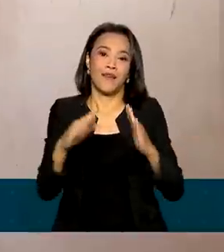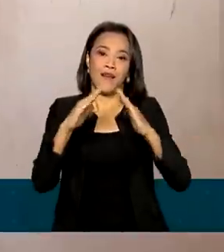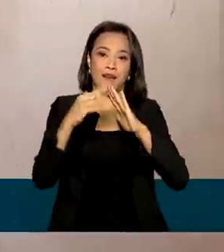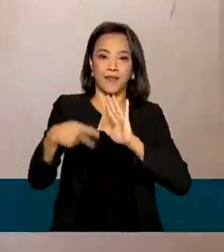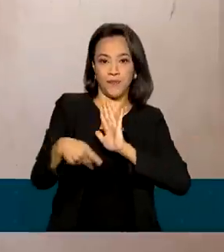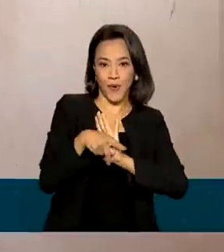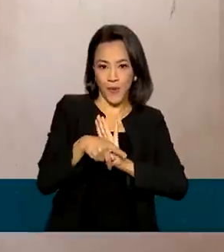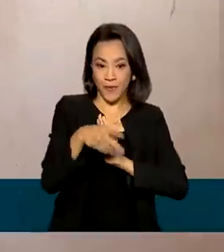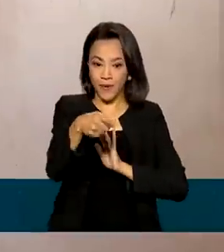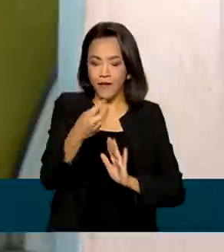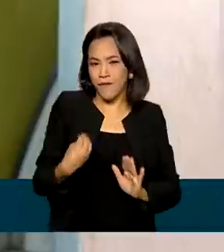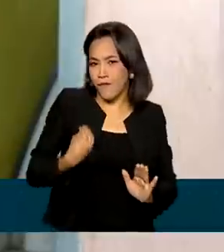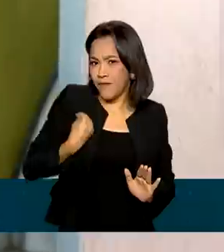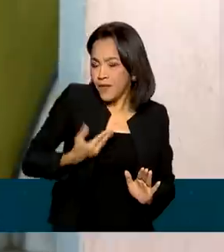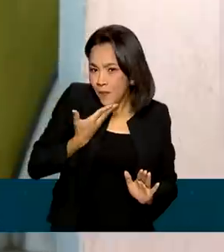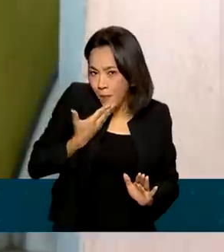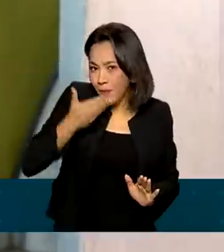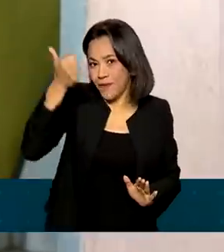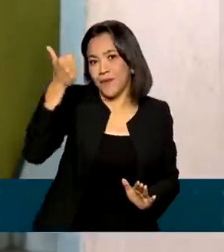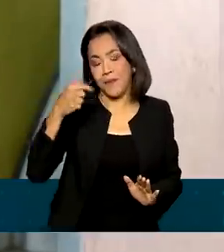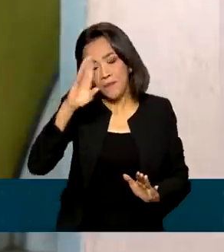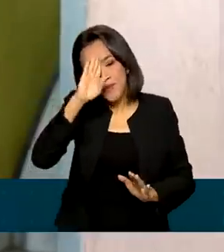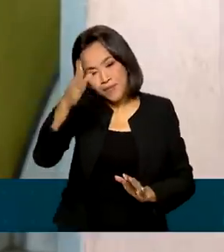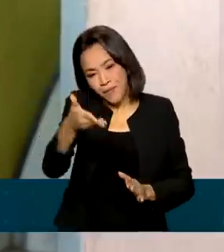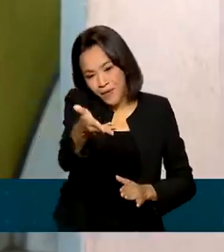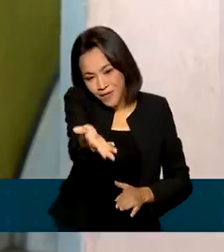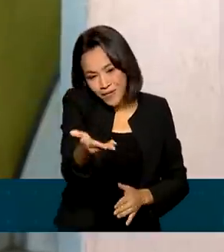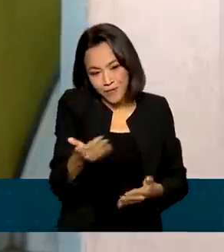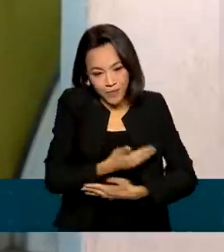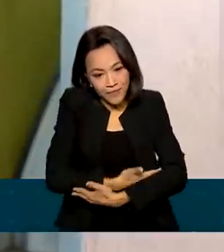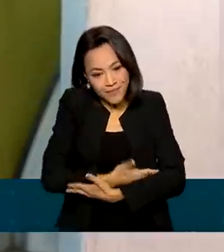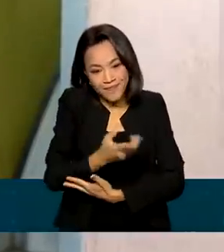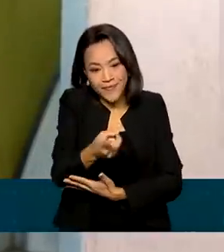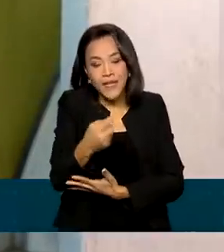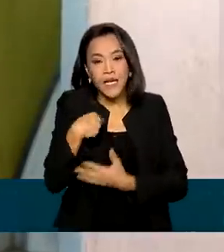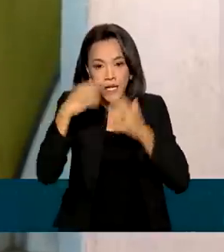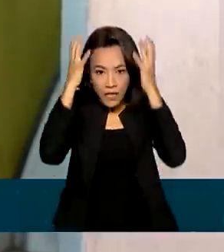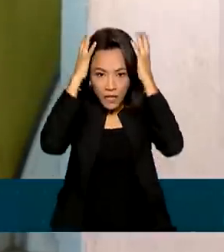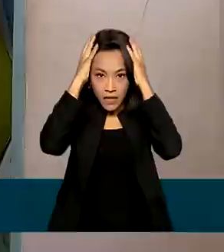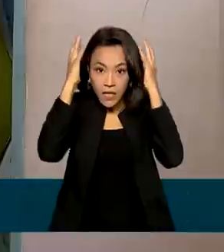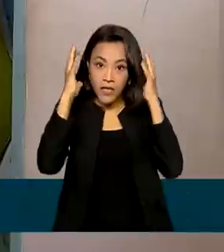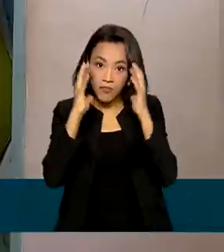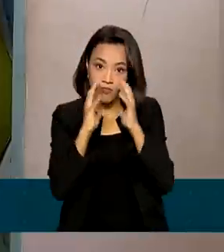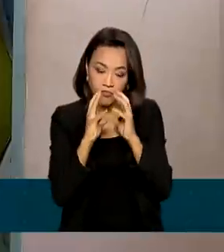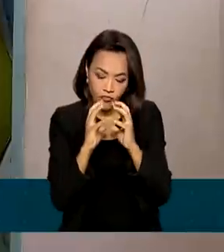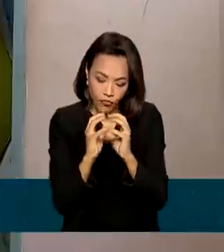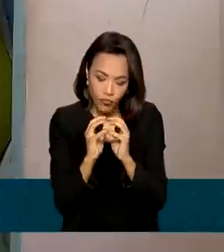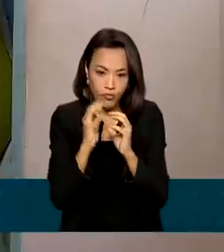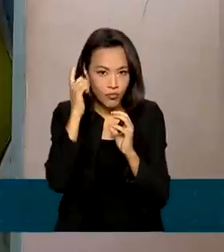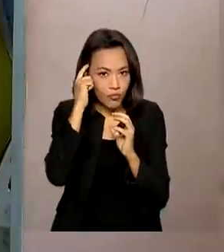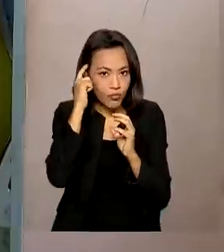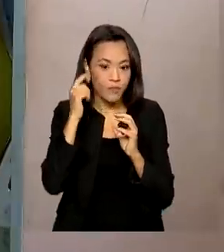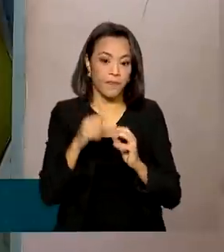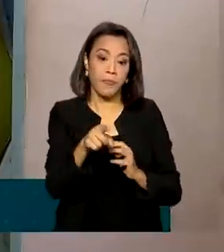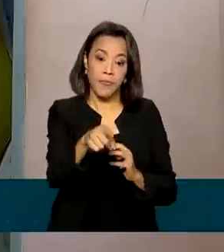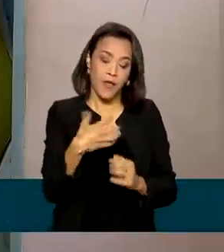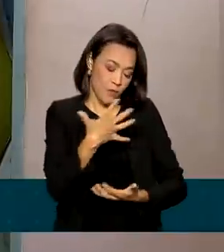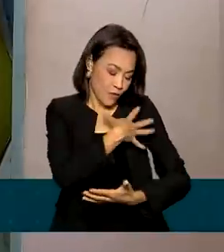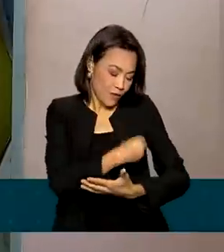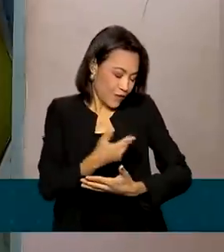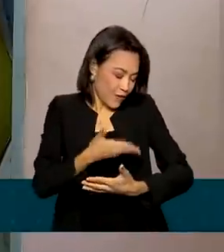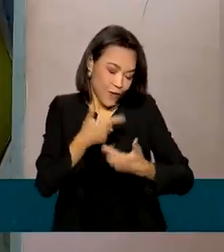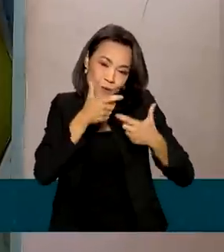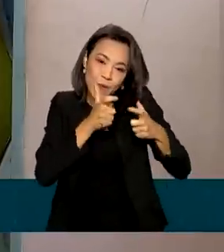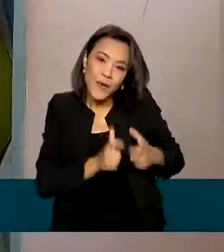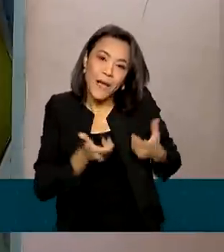possibilidade de uma vida melhor, principalmente para o pequeno Vicente, que tem microcefalia. Agora o cantinho dos meus filhos, o cantinho